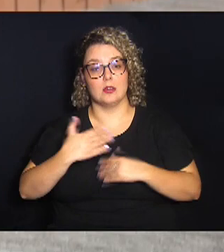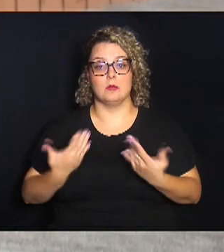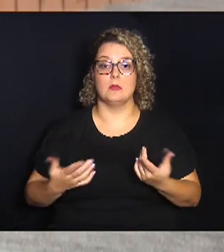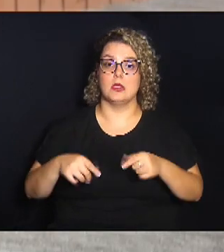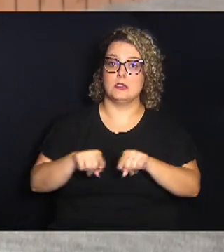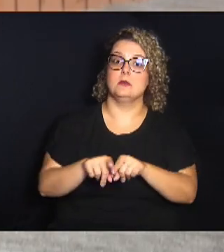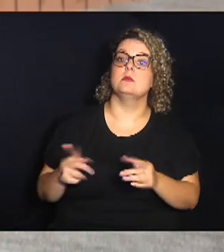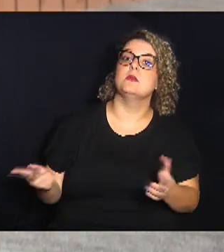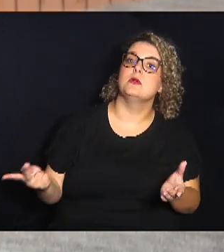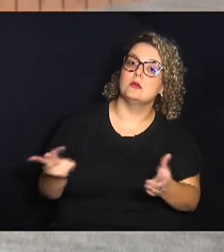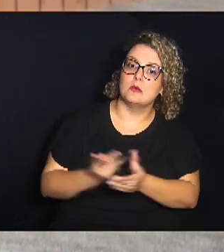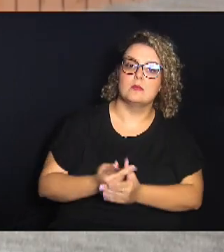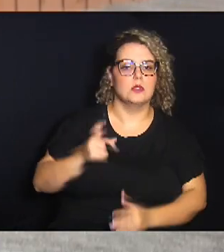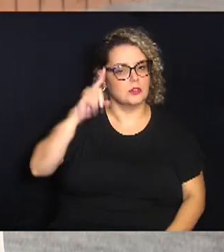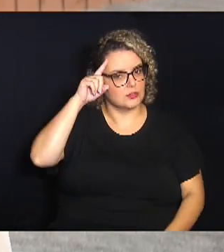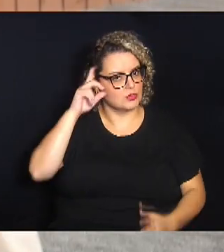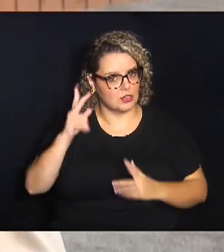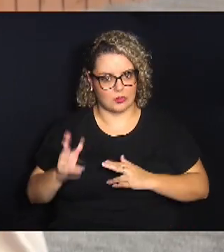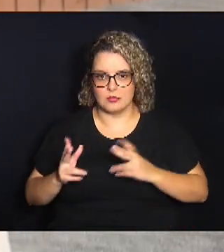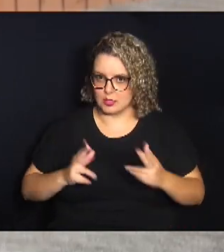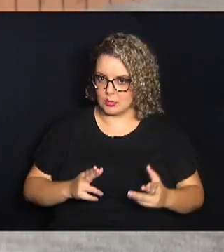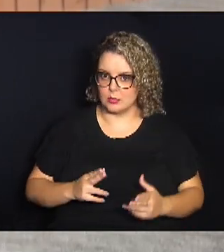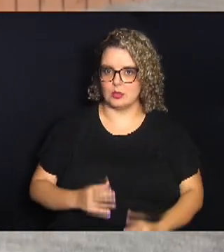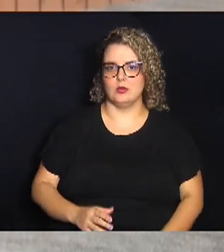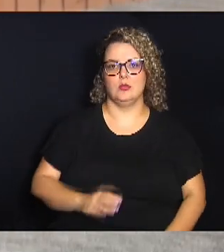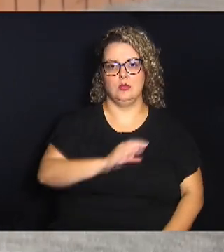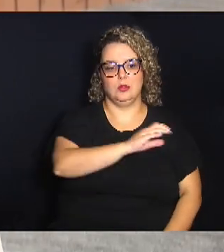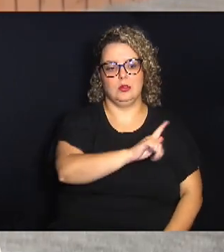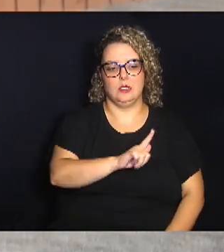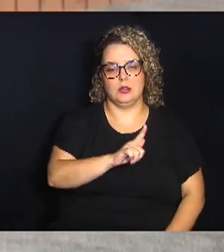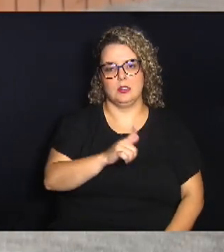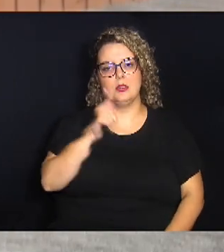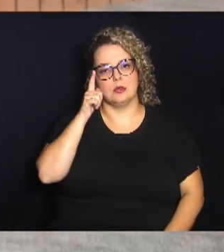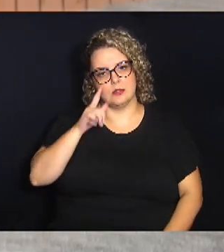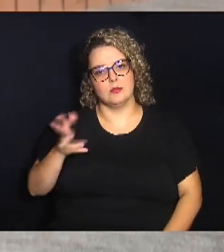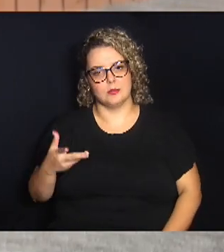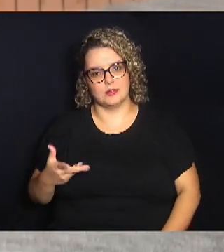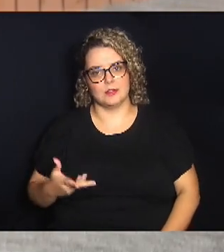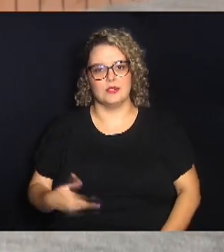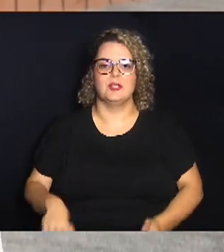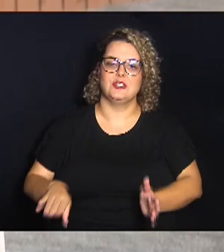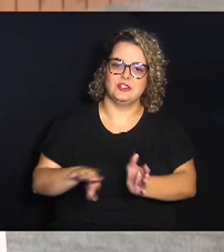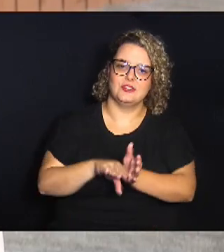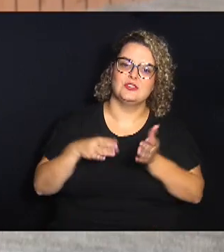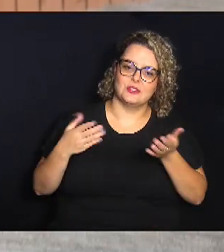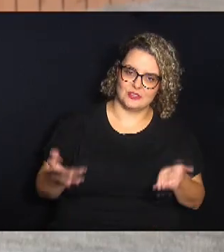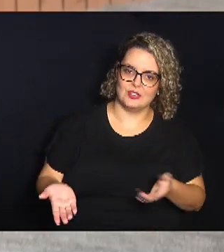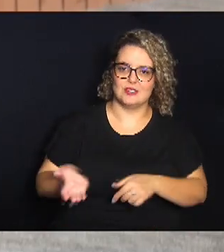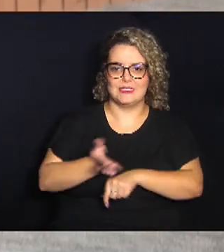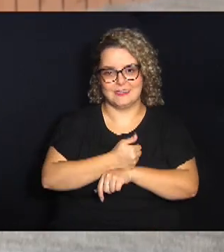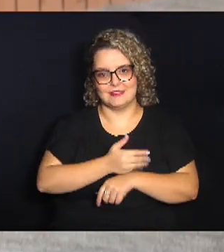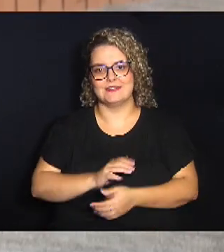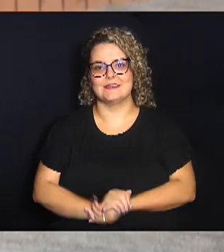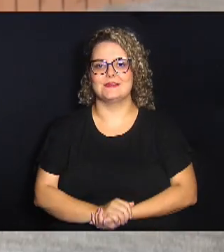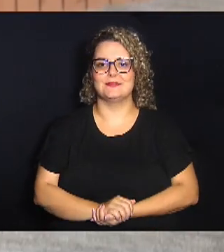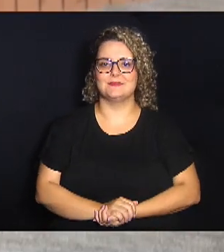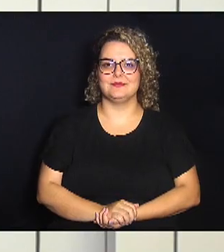foi protocolado no mesmo dia. O do Campo Grande conseguimos essa celeridade e chegou aqui antecipadamente.